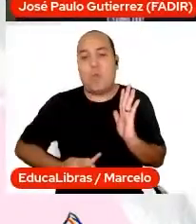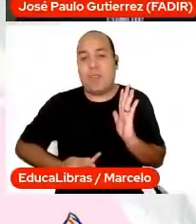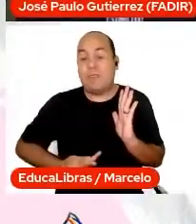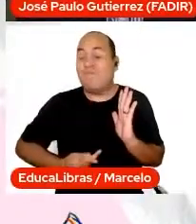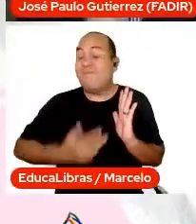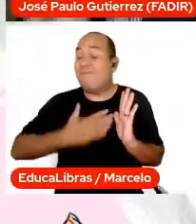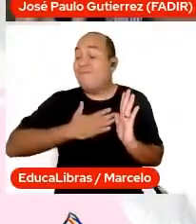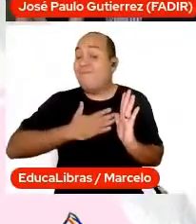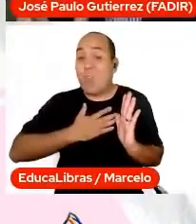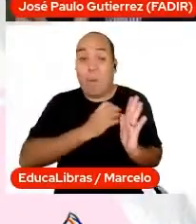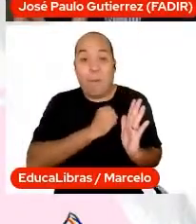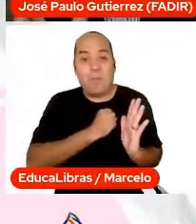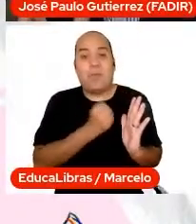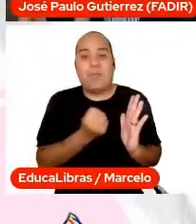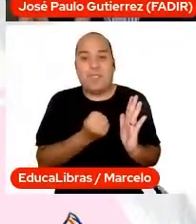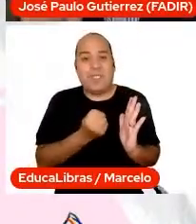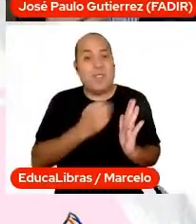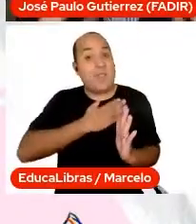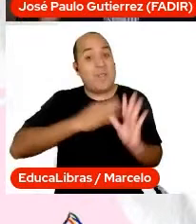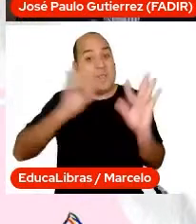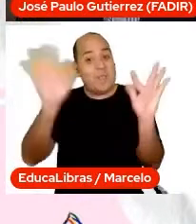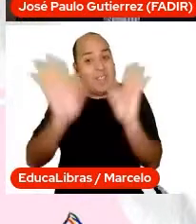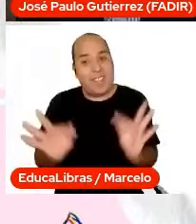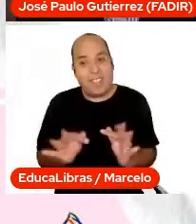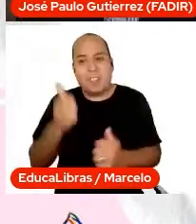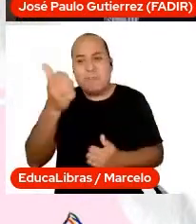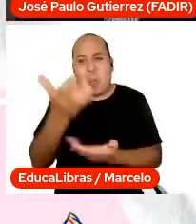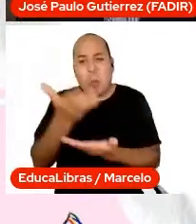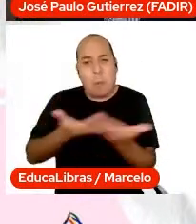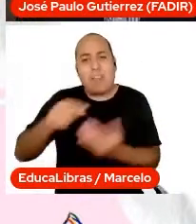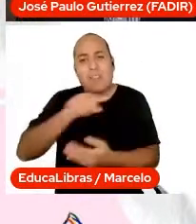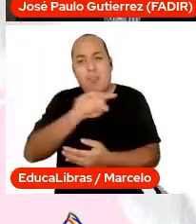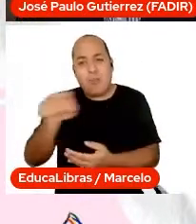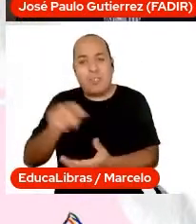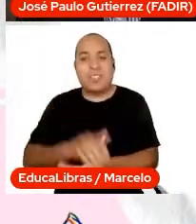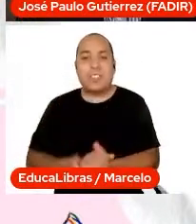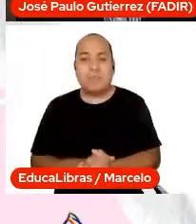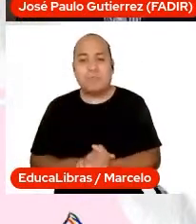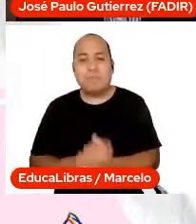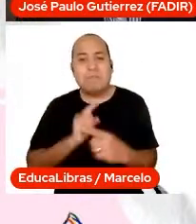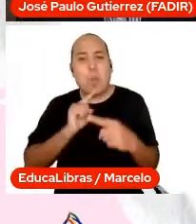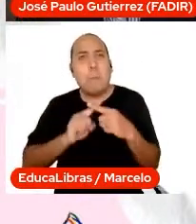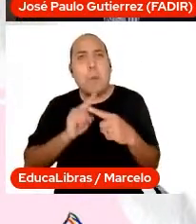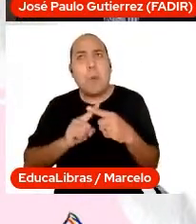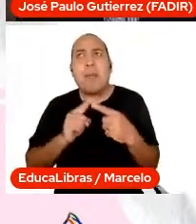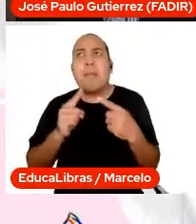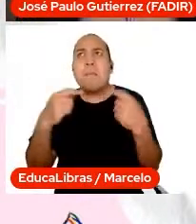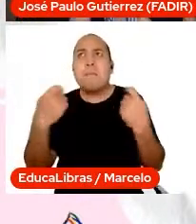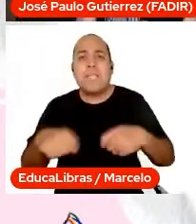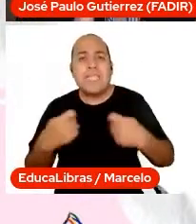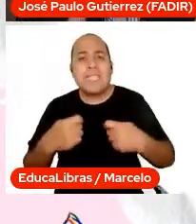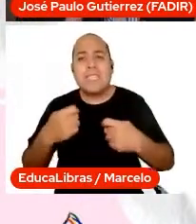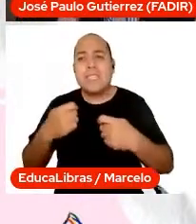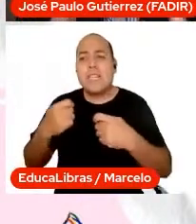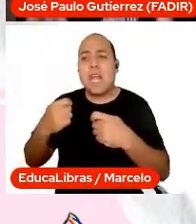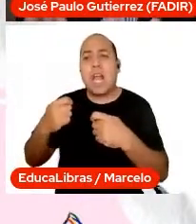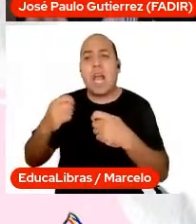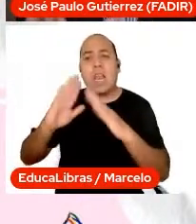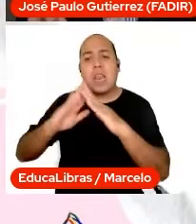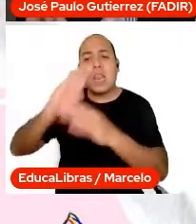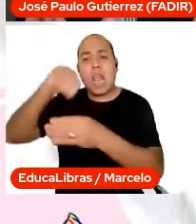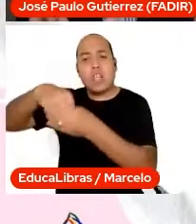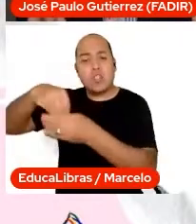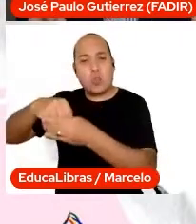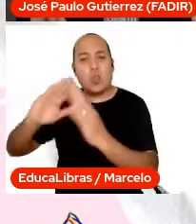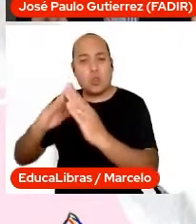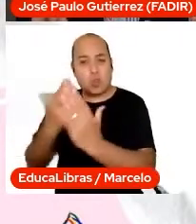realmente muito feliz por trazer aí essa contribuição nessa live, por que tratar direitos humanos na escola. Então, inicialmente, eu coloquei essa